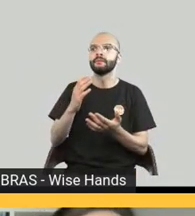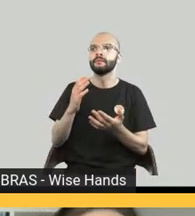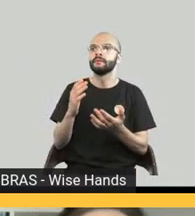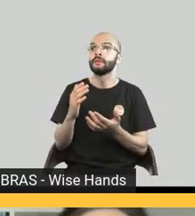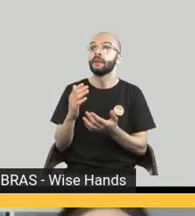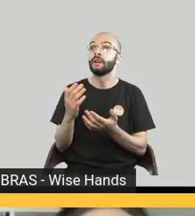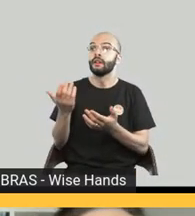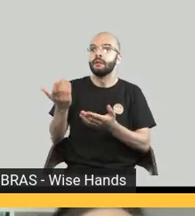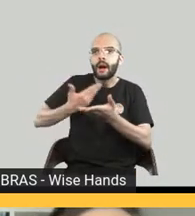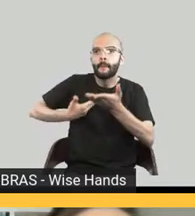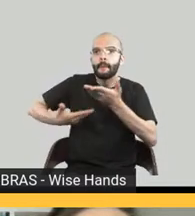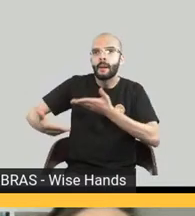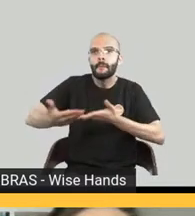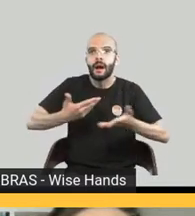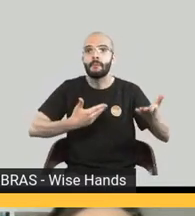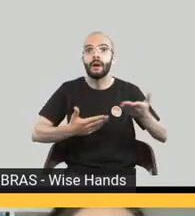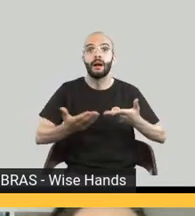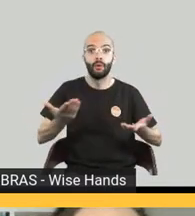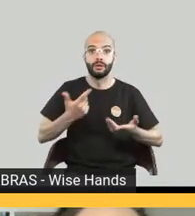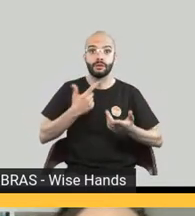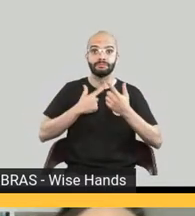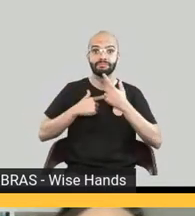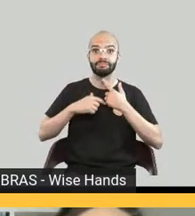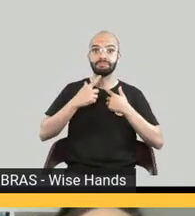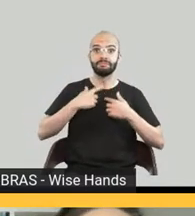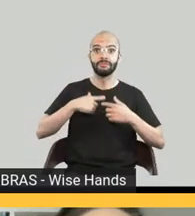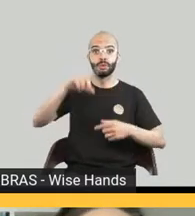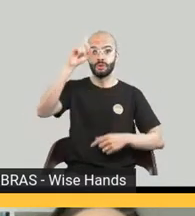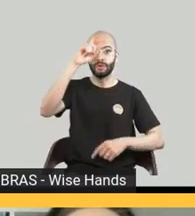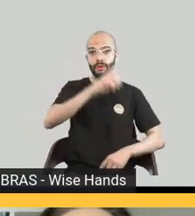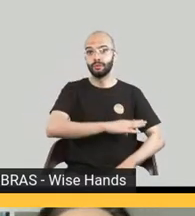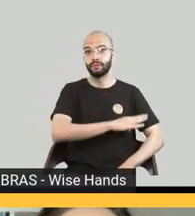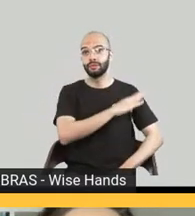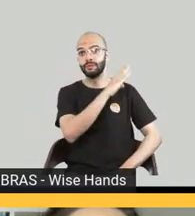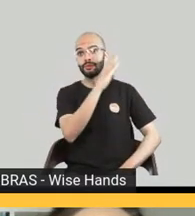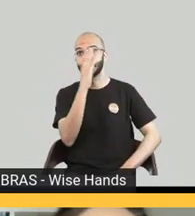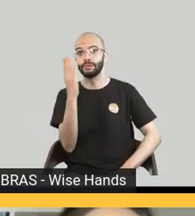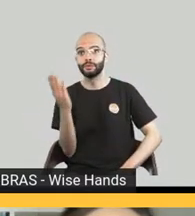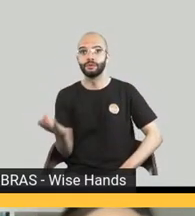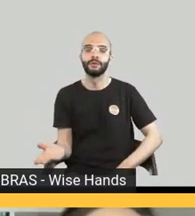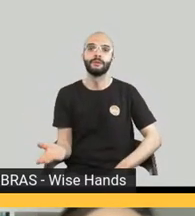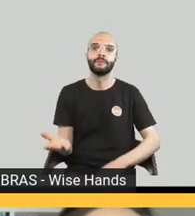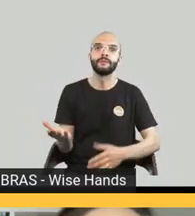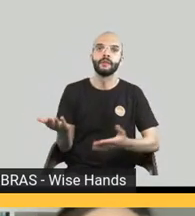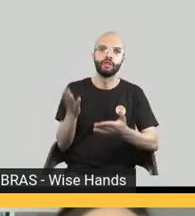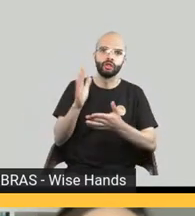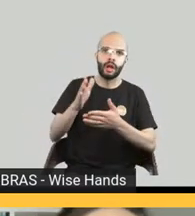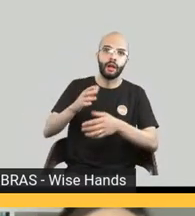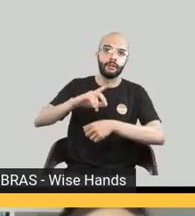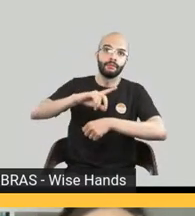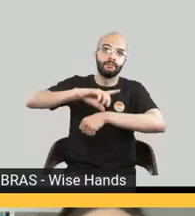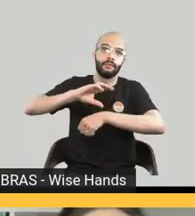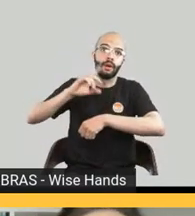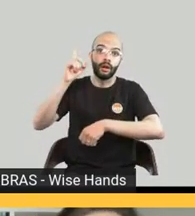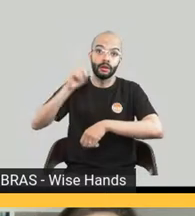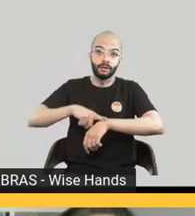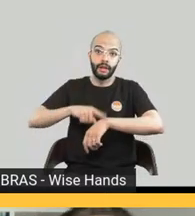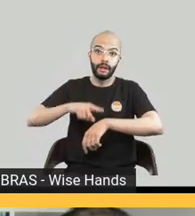também o dia inteiro né eu acho aqui falando a gente até passou um pouquinho agradeço a disponibilidade